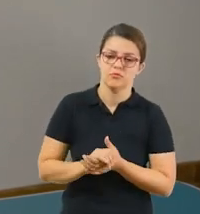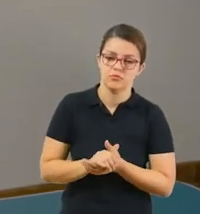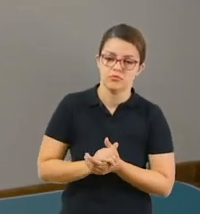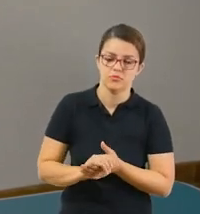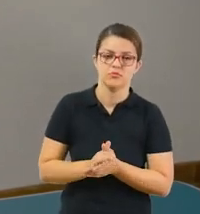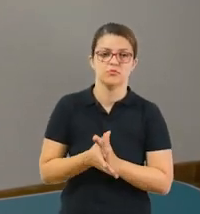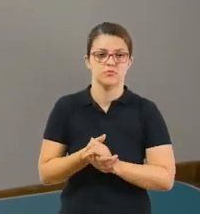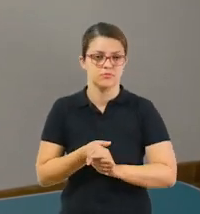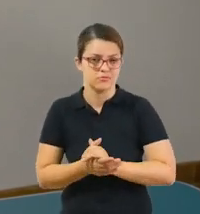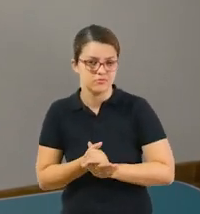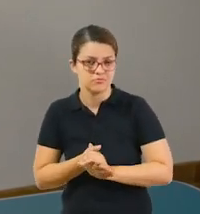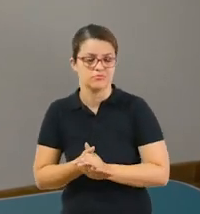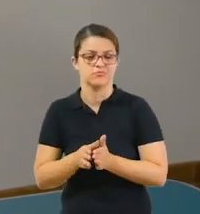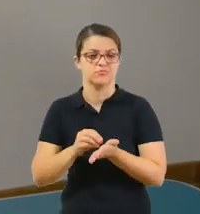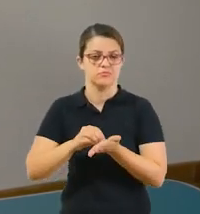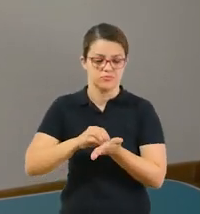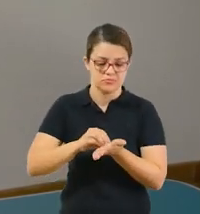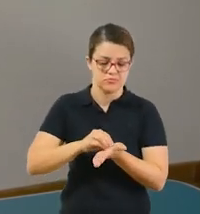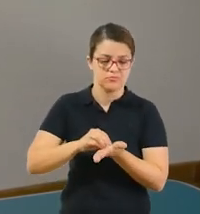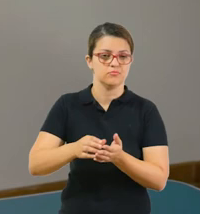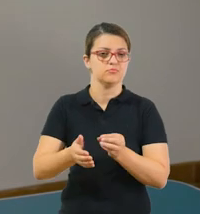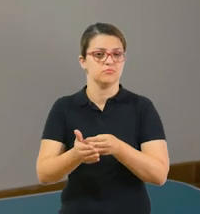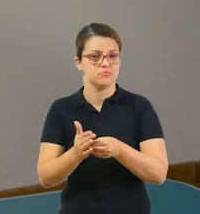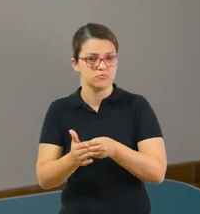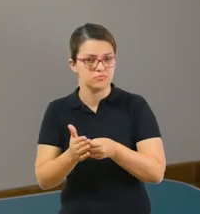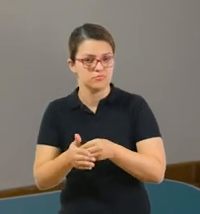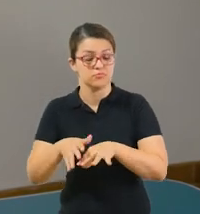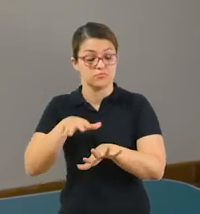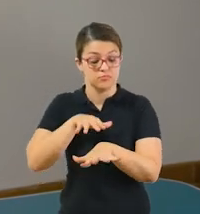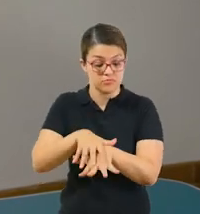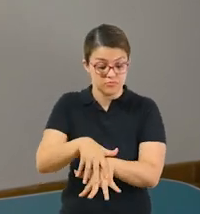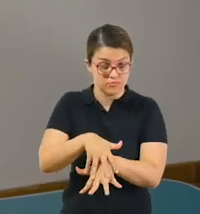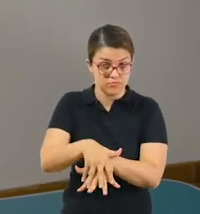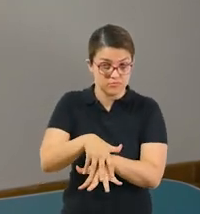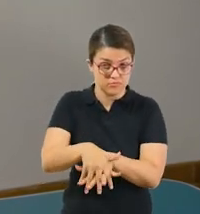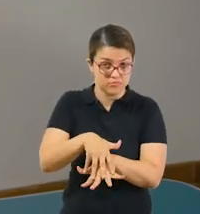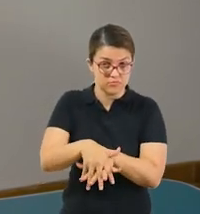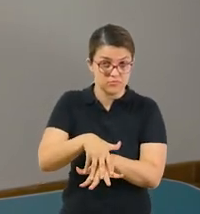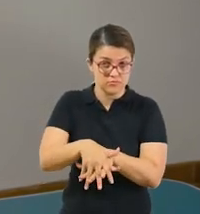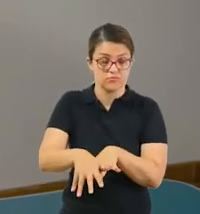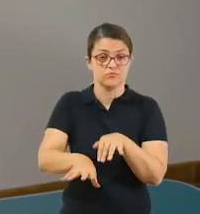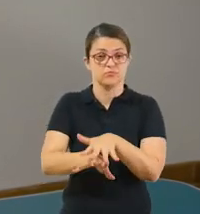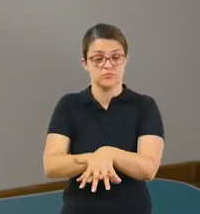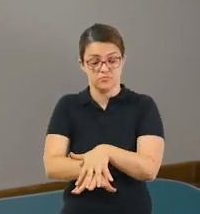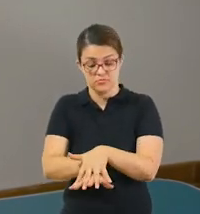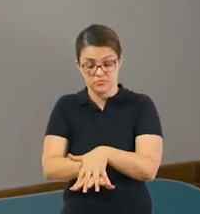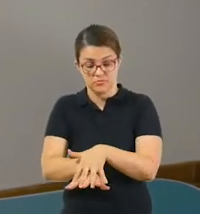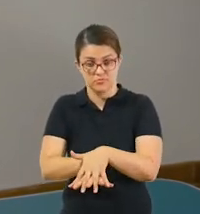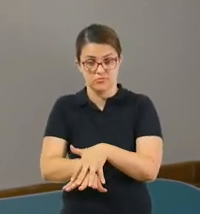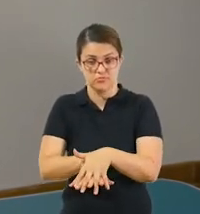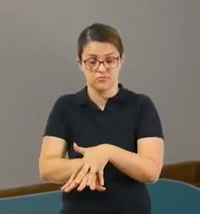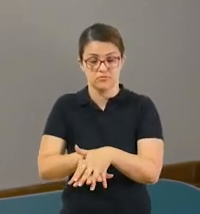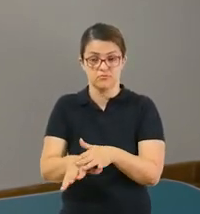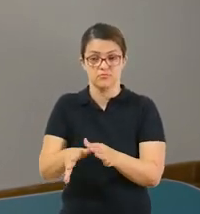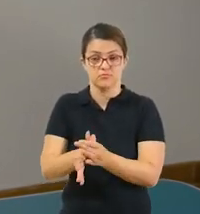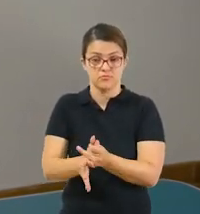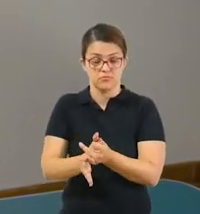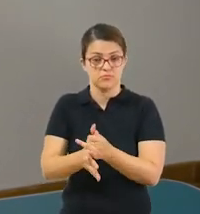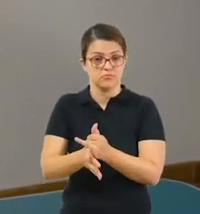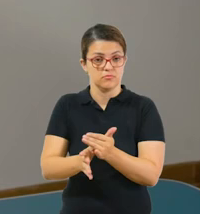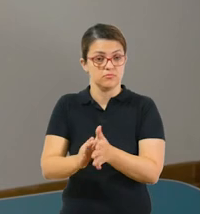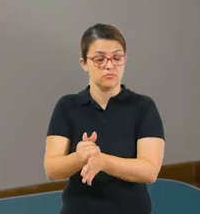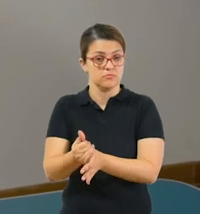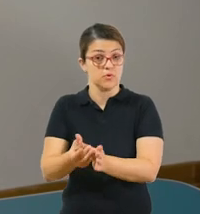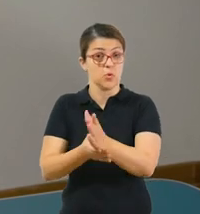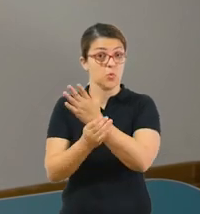dorso, lavando a palma da mão, lavando as unhas de forma que esfregue elas na palma da mão, tudo bem? E o punho.